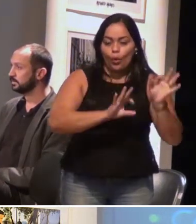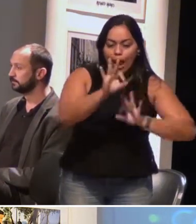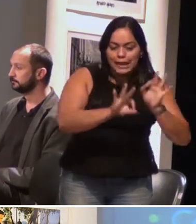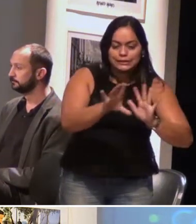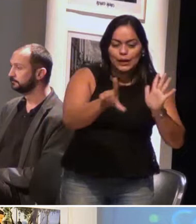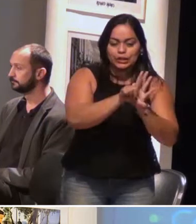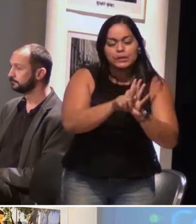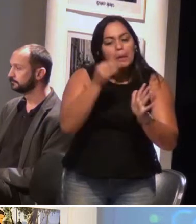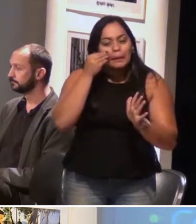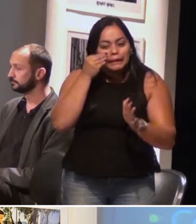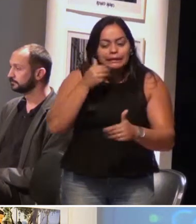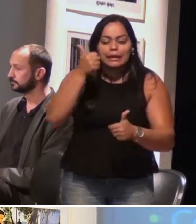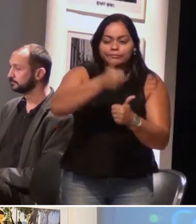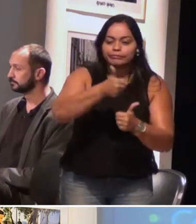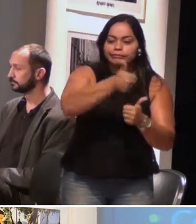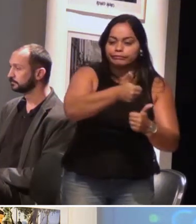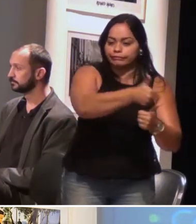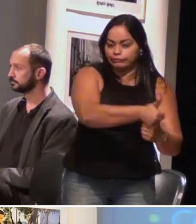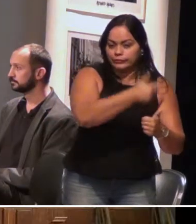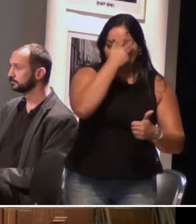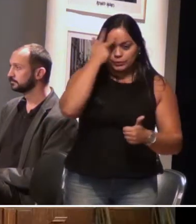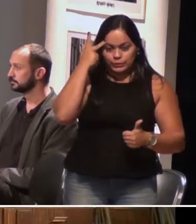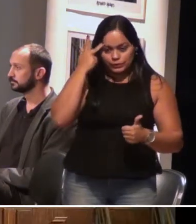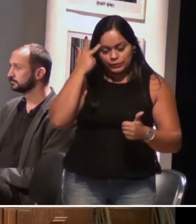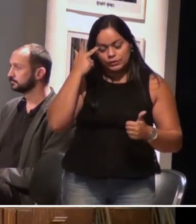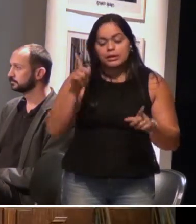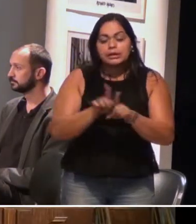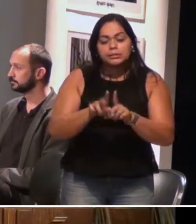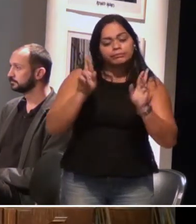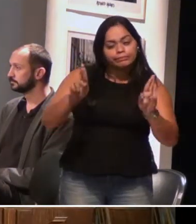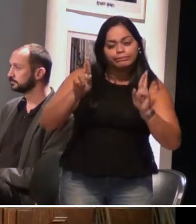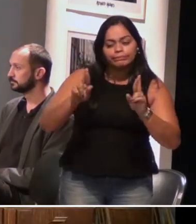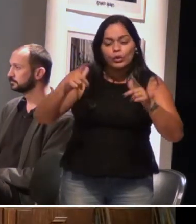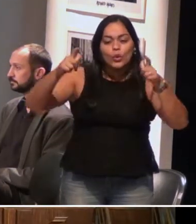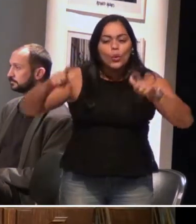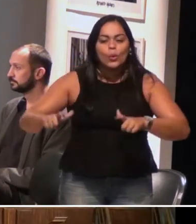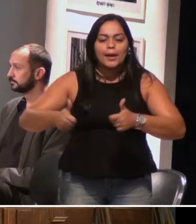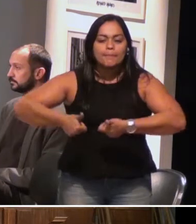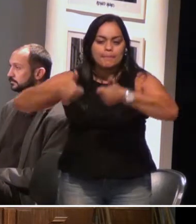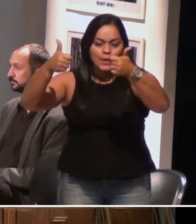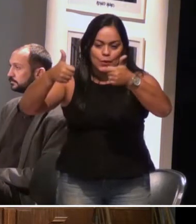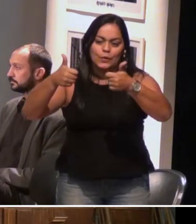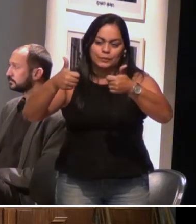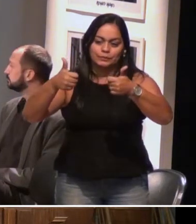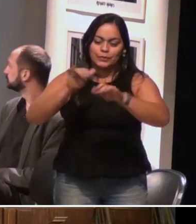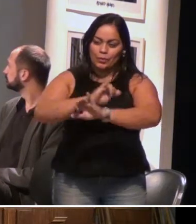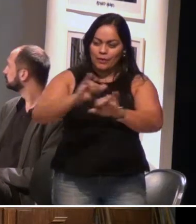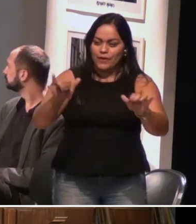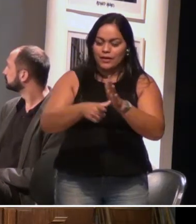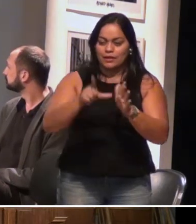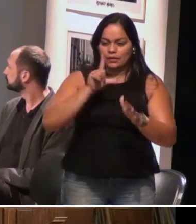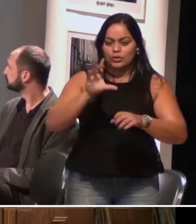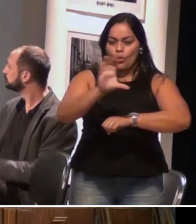difícil até que essa portaria seja publicada. E perspectiva de uma nova estrutura e verbas, como eu falei para vocês. Então, a relevância é que